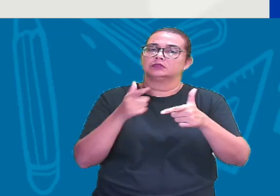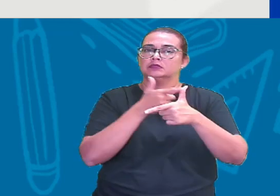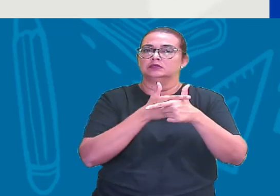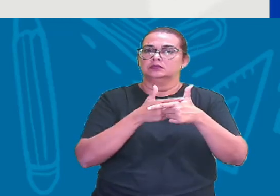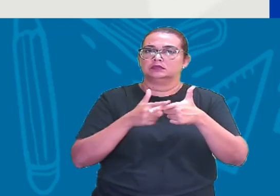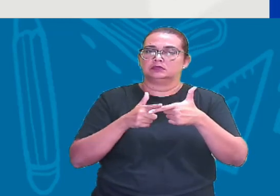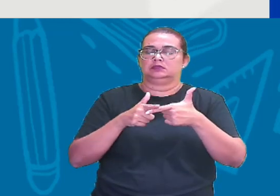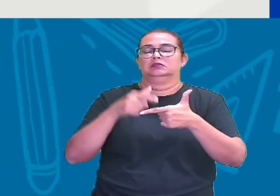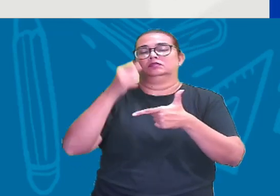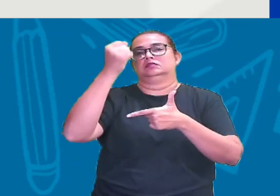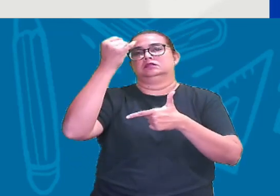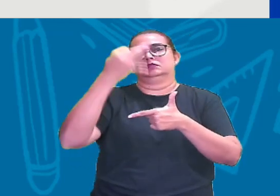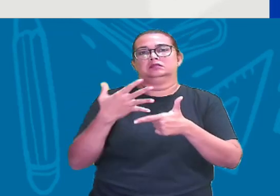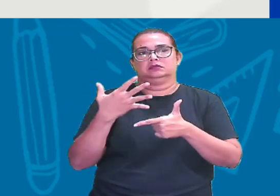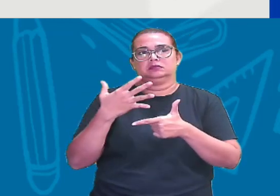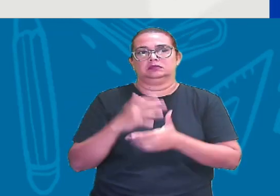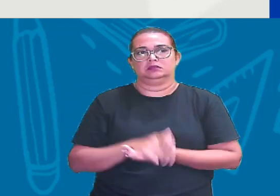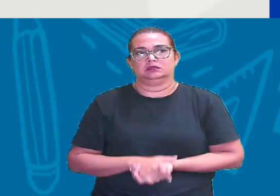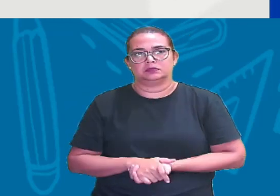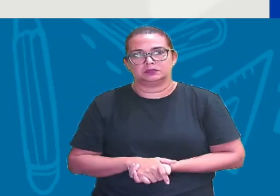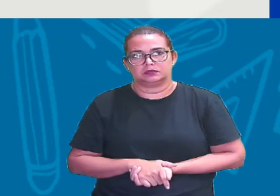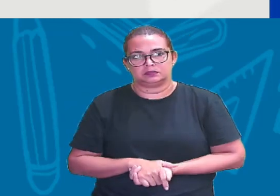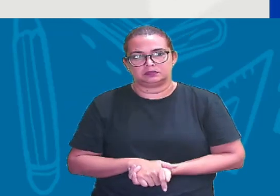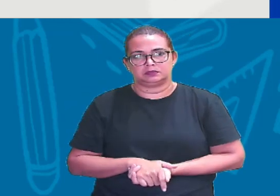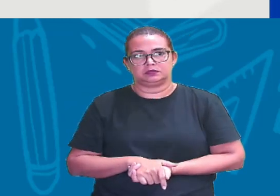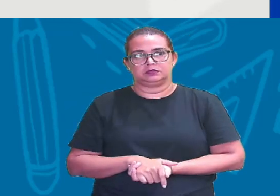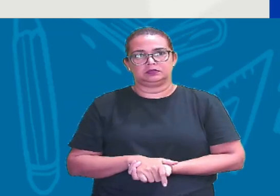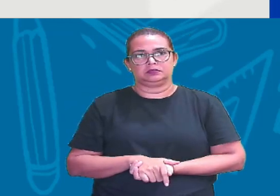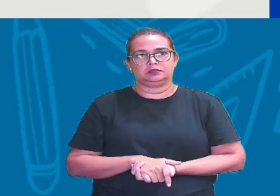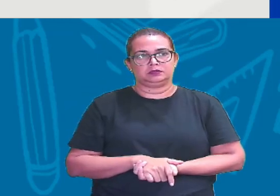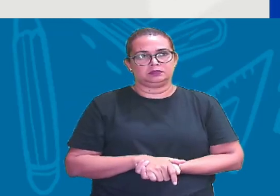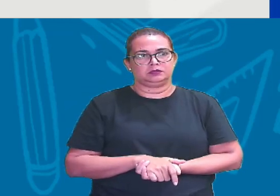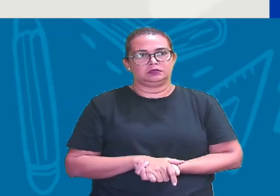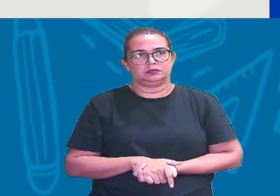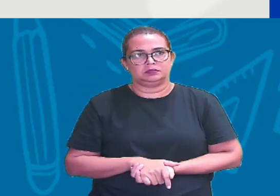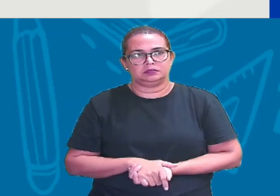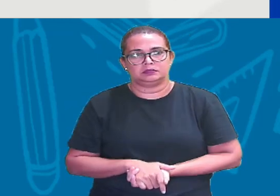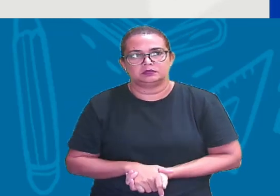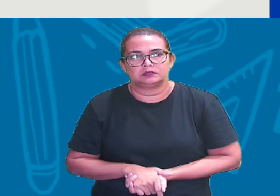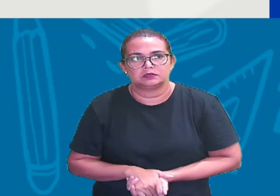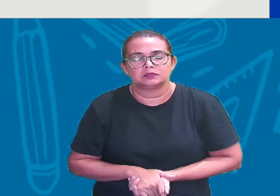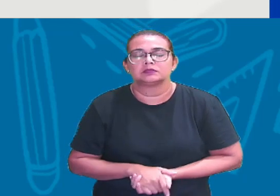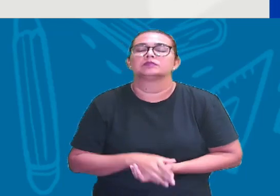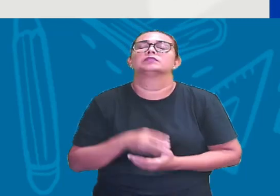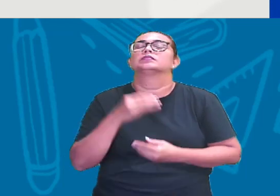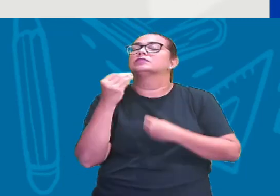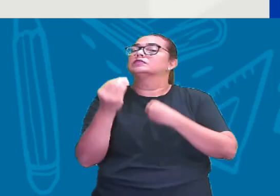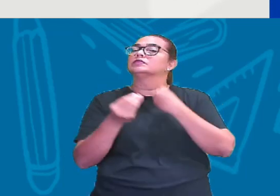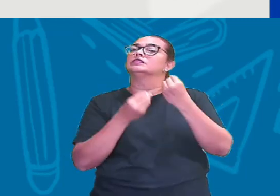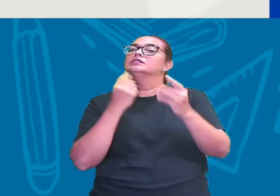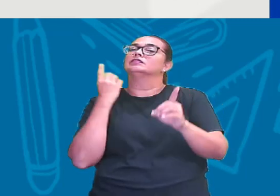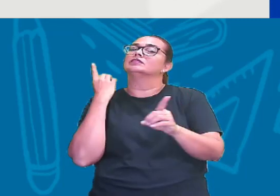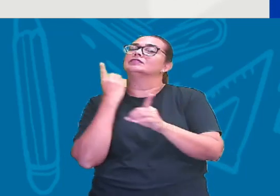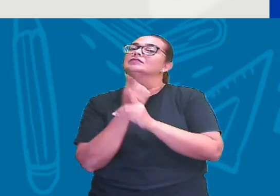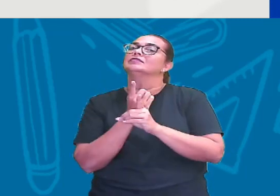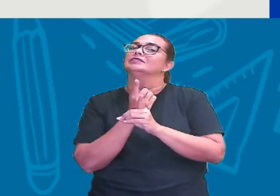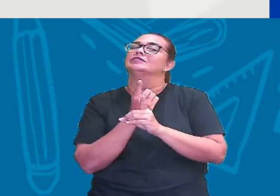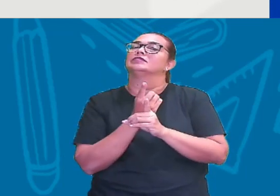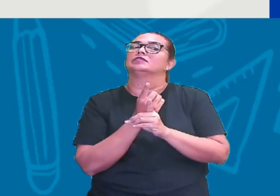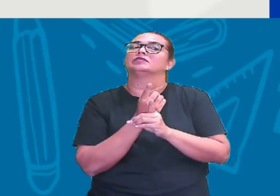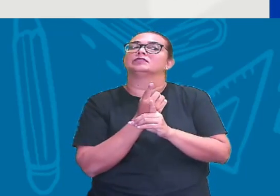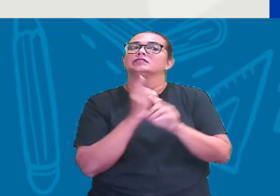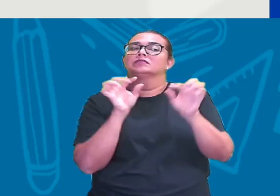Racionais E aí Olha Vamos pregar Vamos localizar Esses números